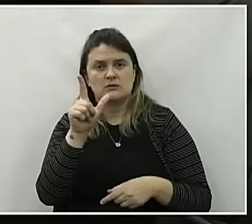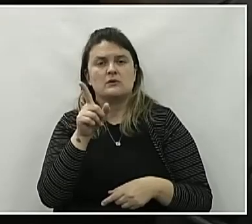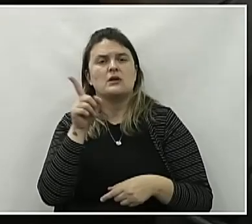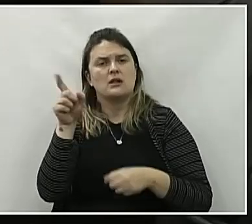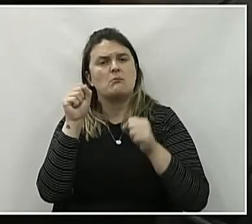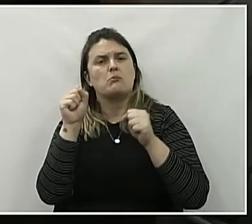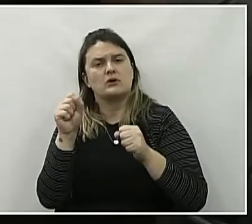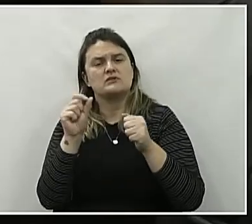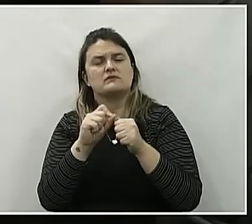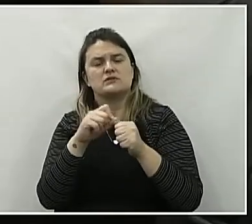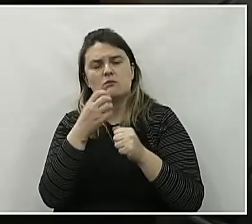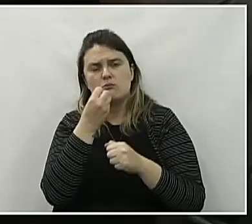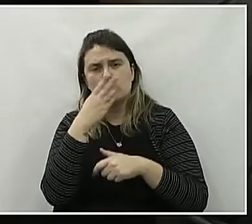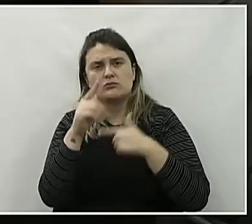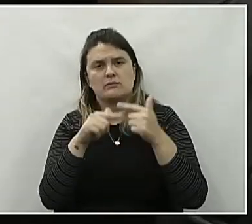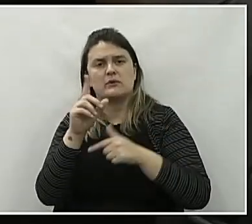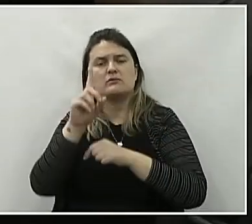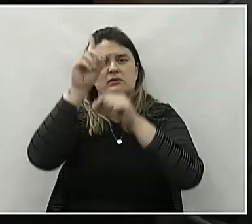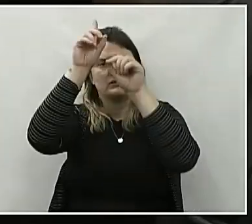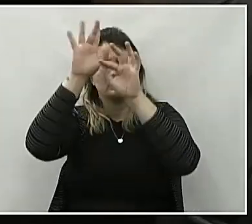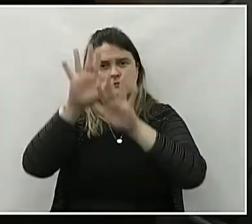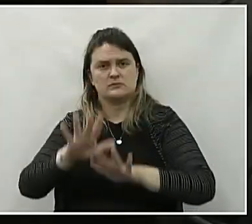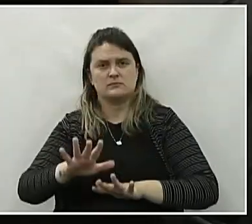ele possa fazer um bom mandato, e que Deus abençoe.